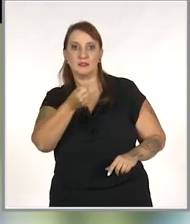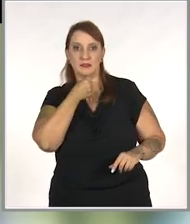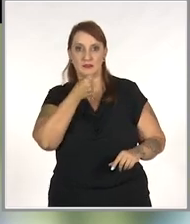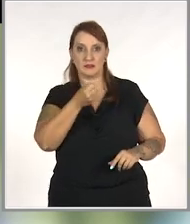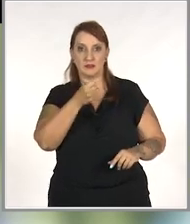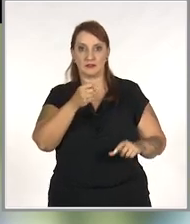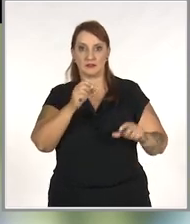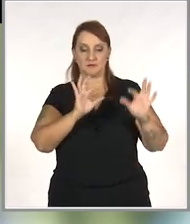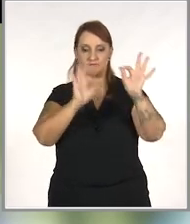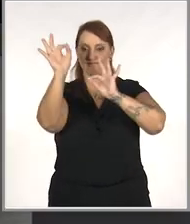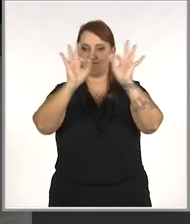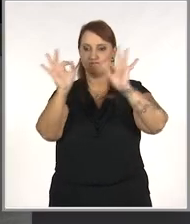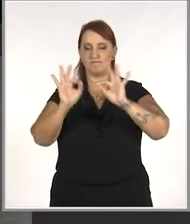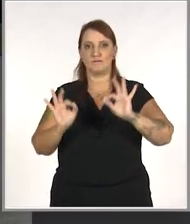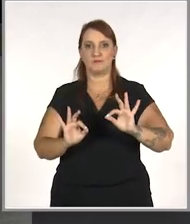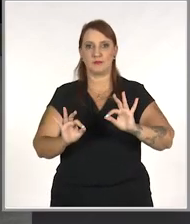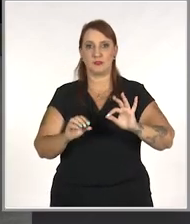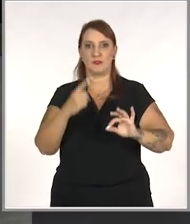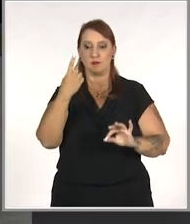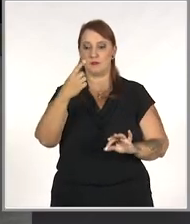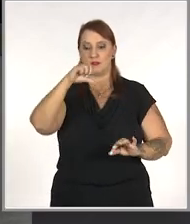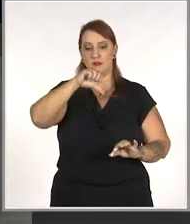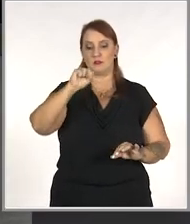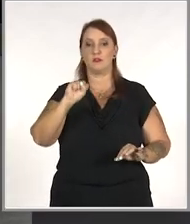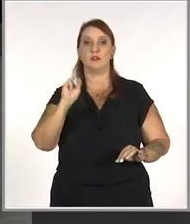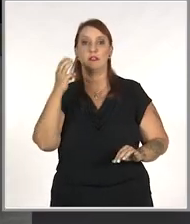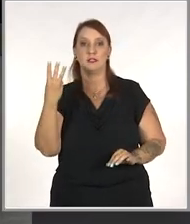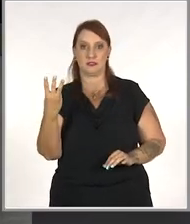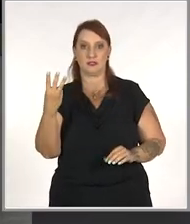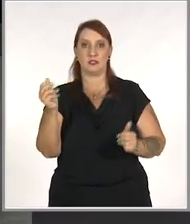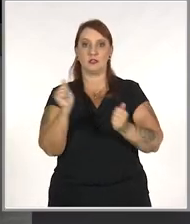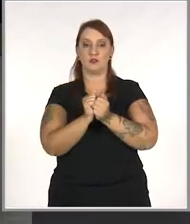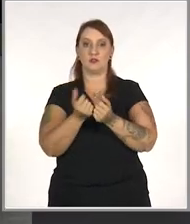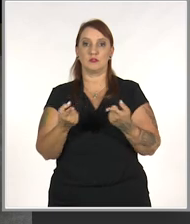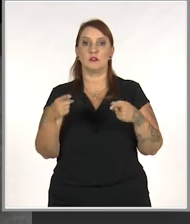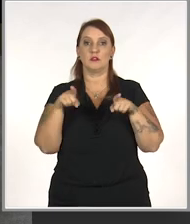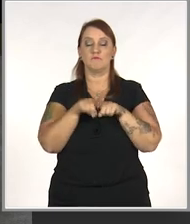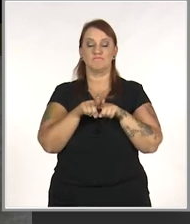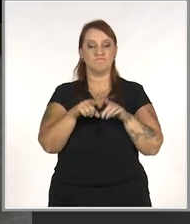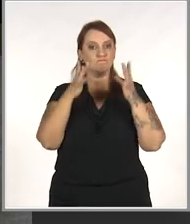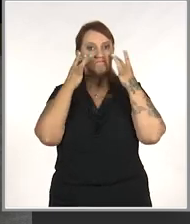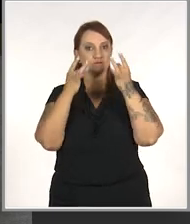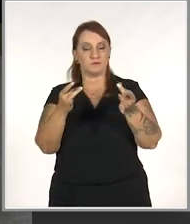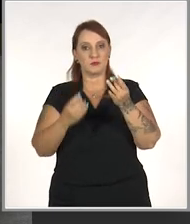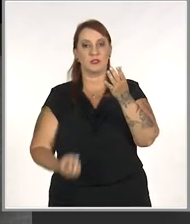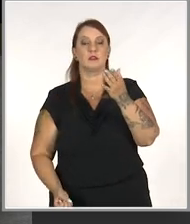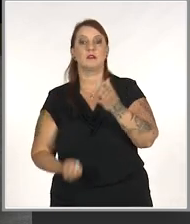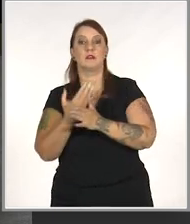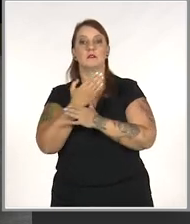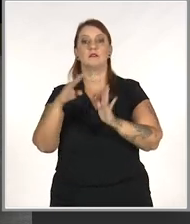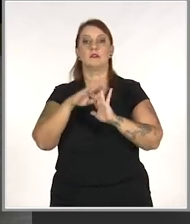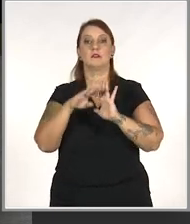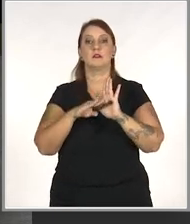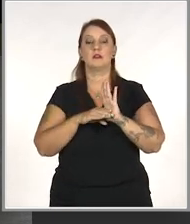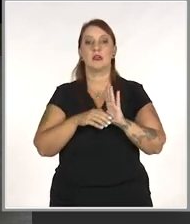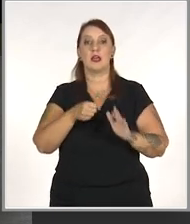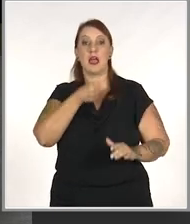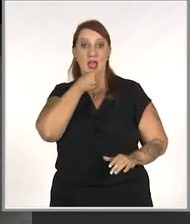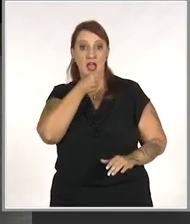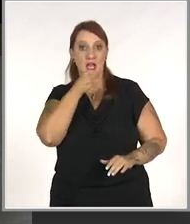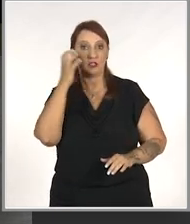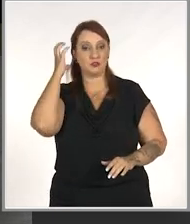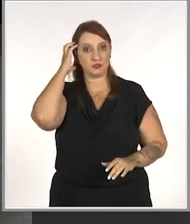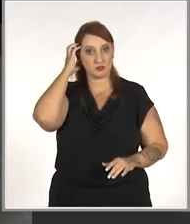entrevistar, diagramar. Em 1983, junto com parceiros antenados, lançou um programa semanal de